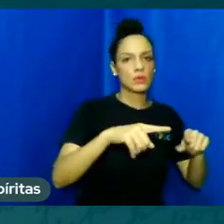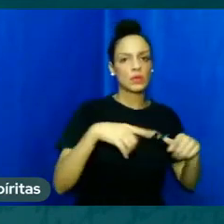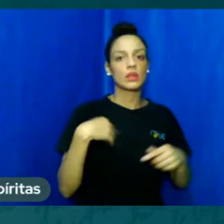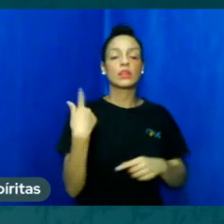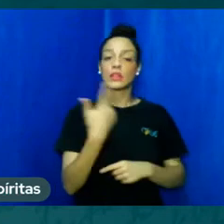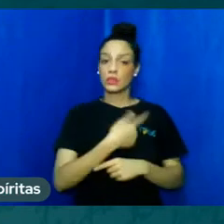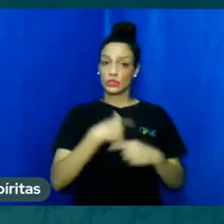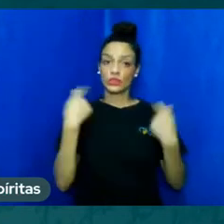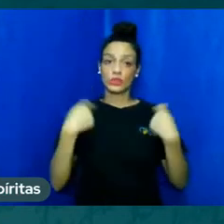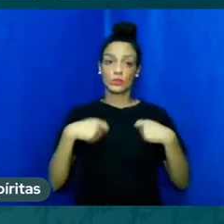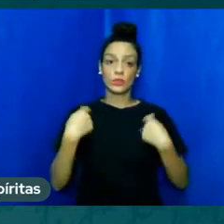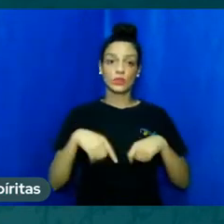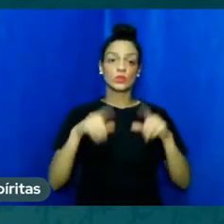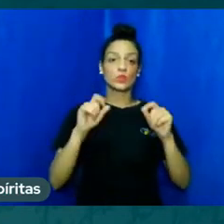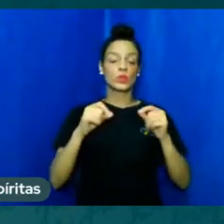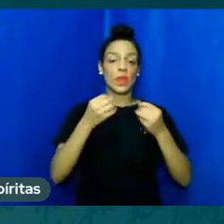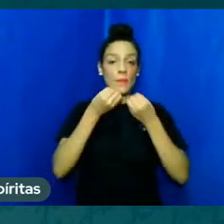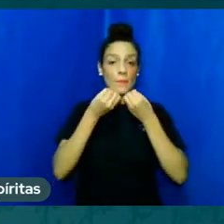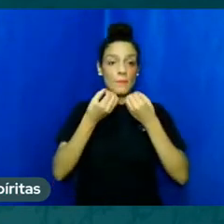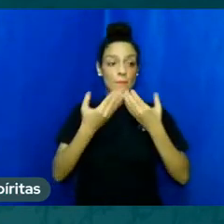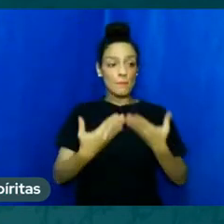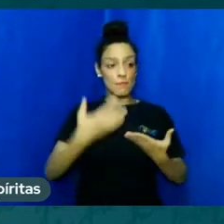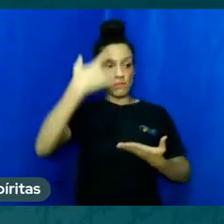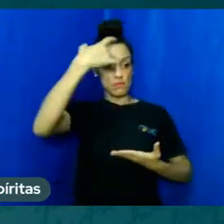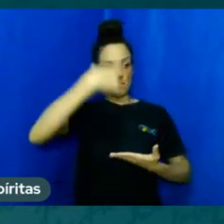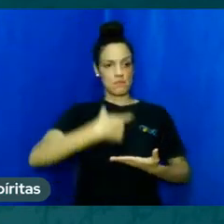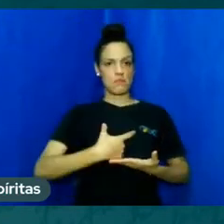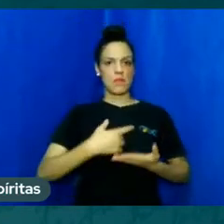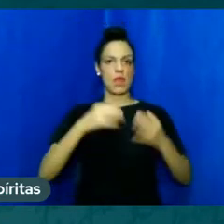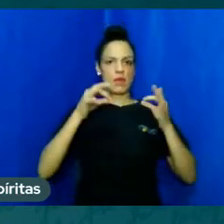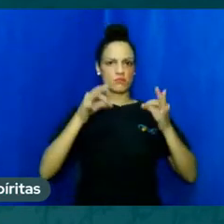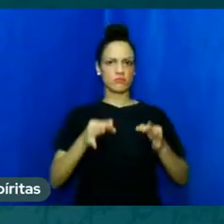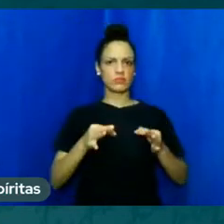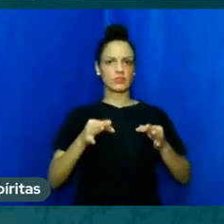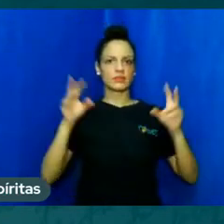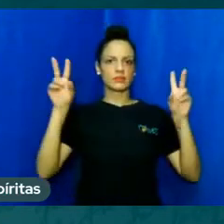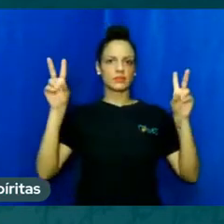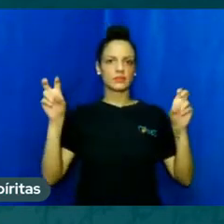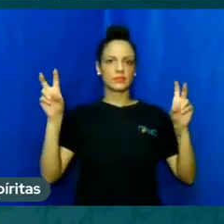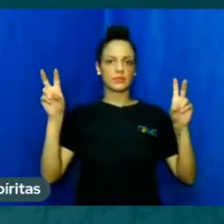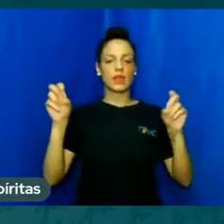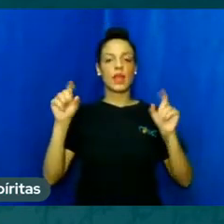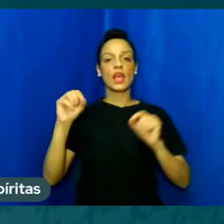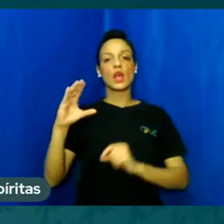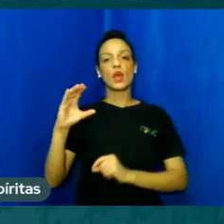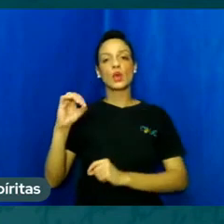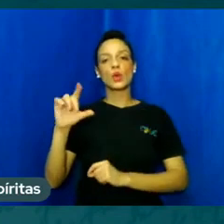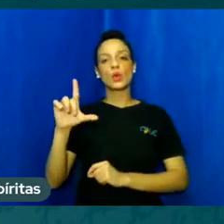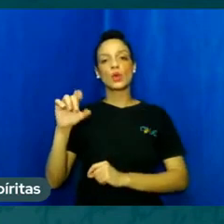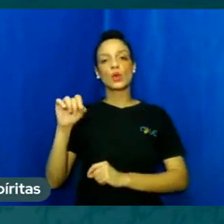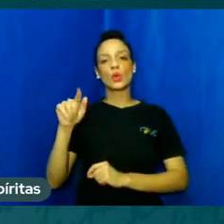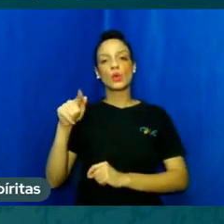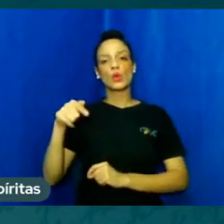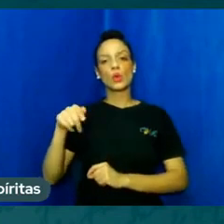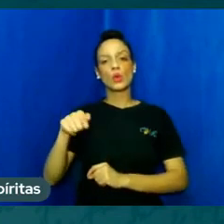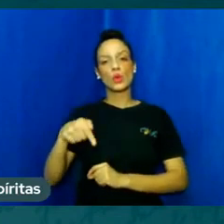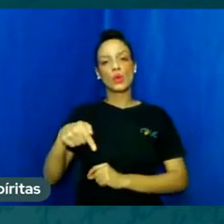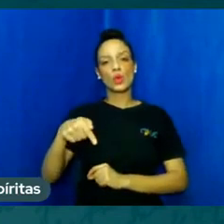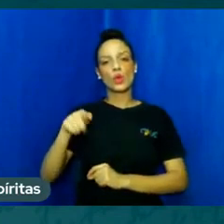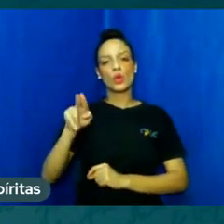mas de ser homem de bem é um trechinho de colóquios de Sócrates com seus discípulos na prisão